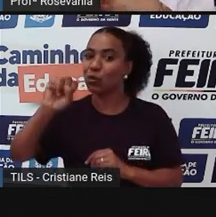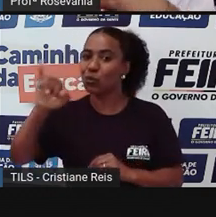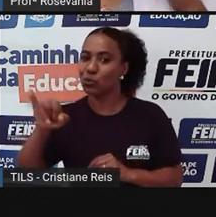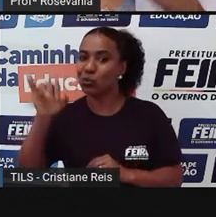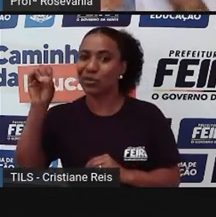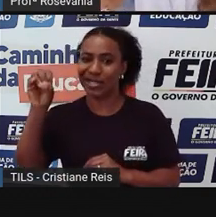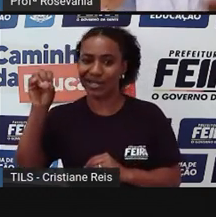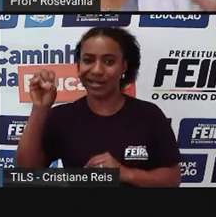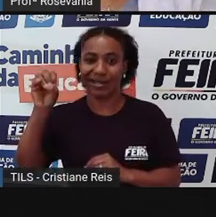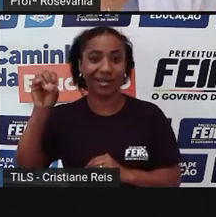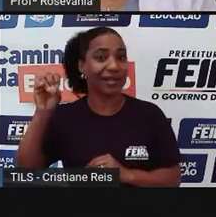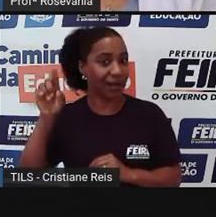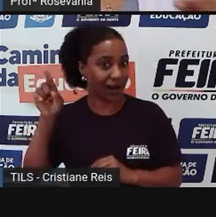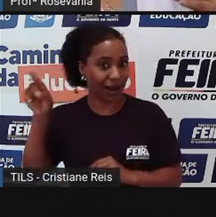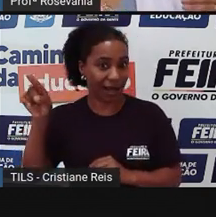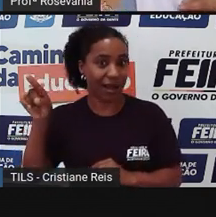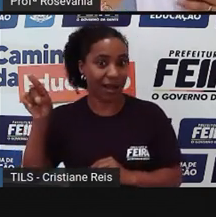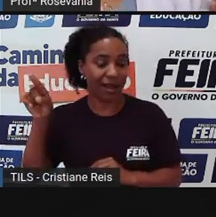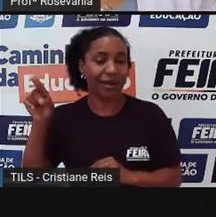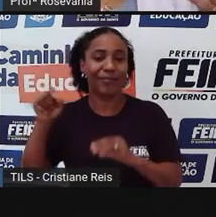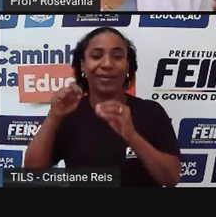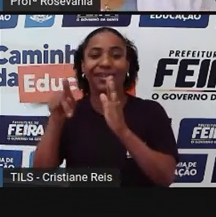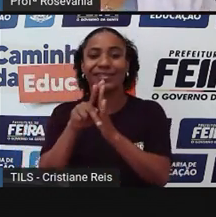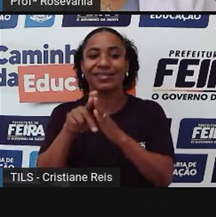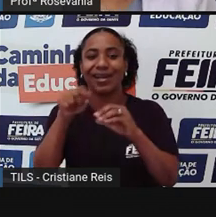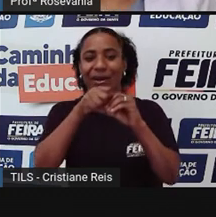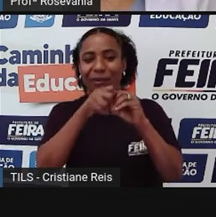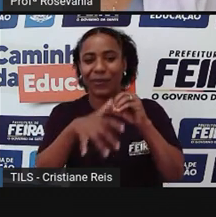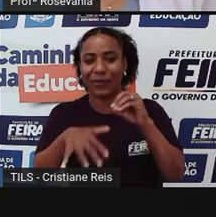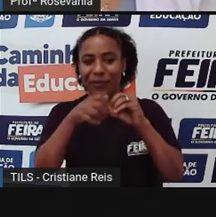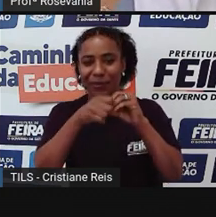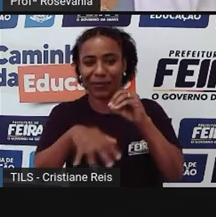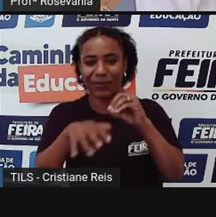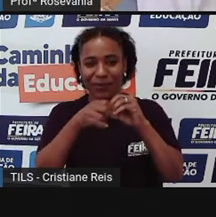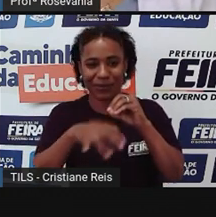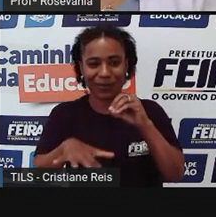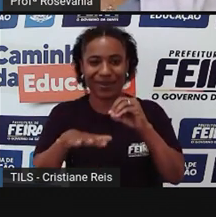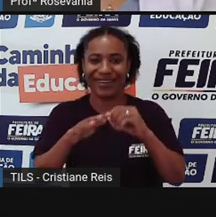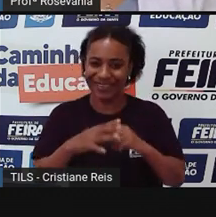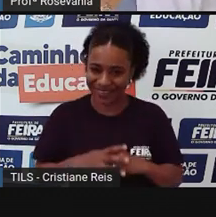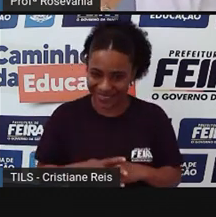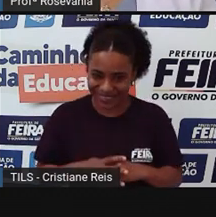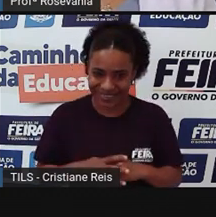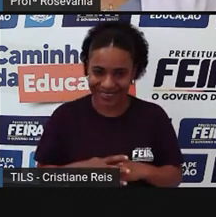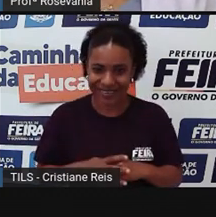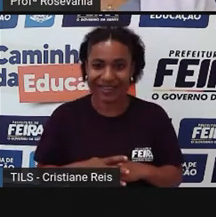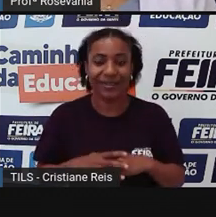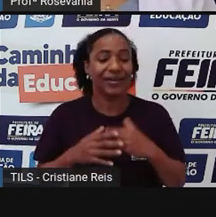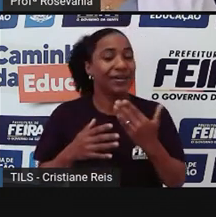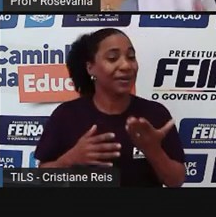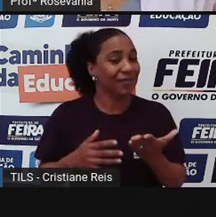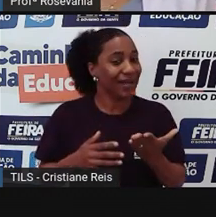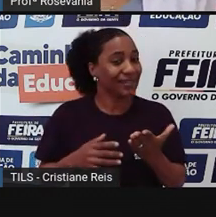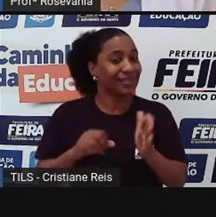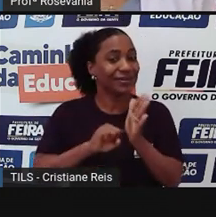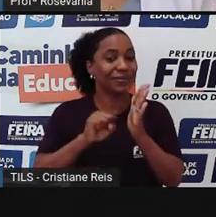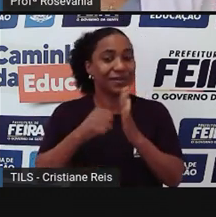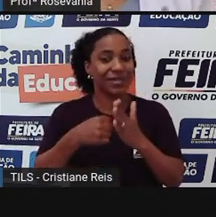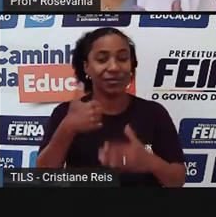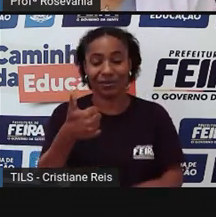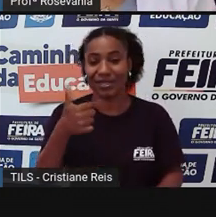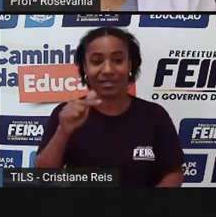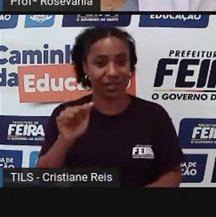pedaço, nosso território ali. Pertencia a essa família. Então, já no século XVII, houve uma